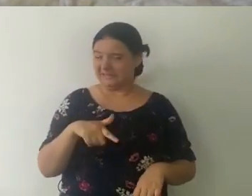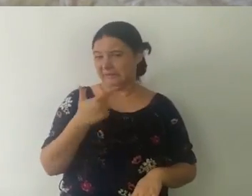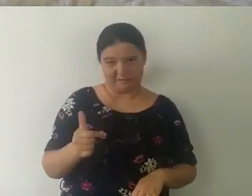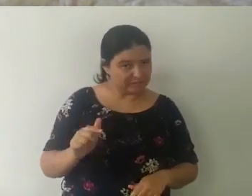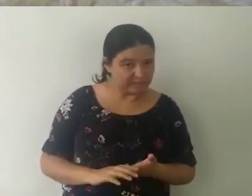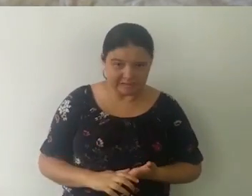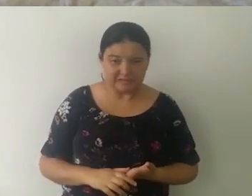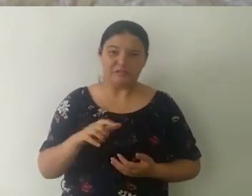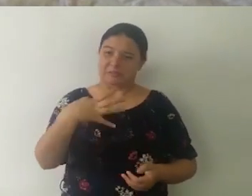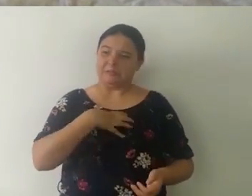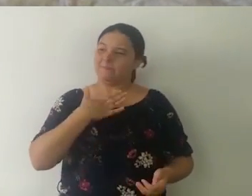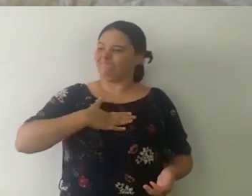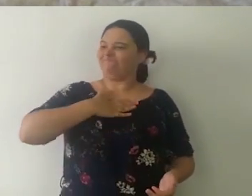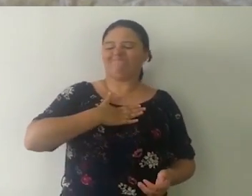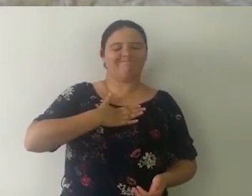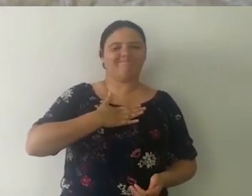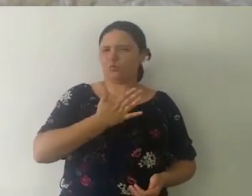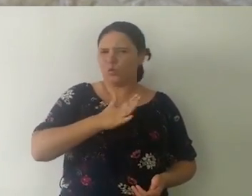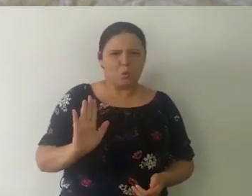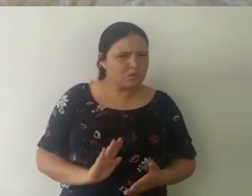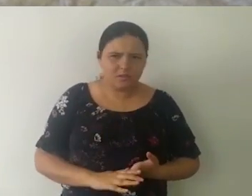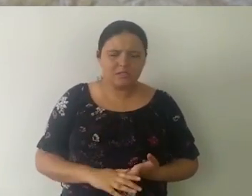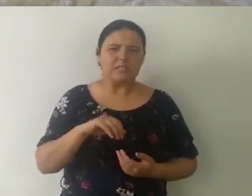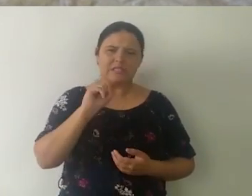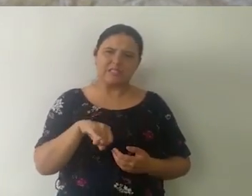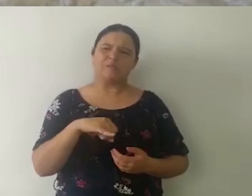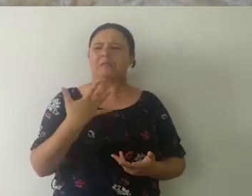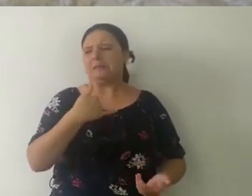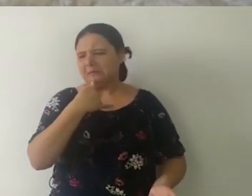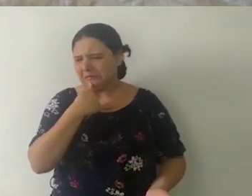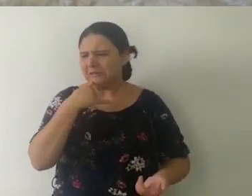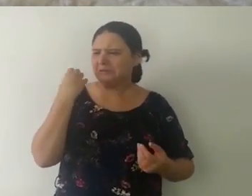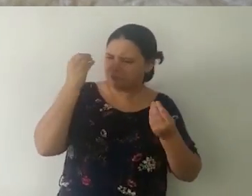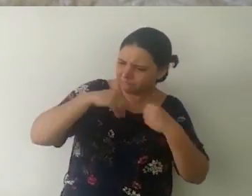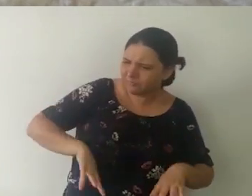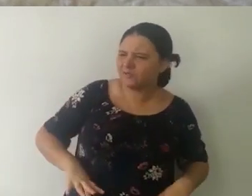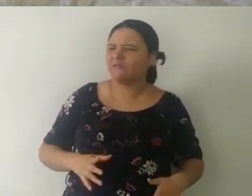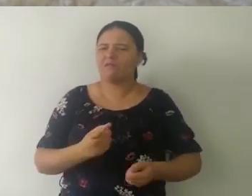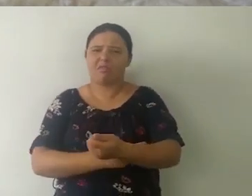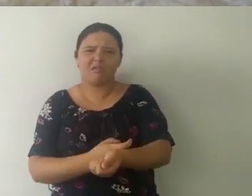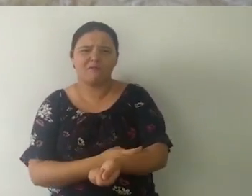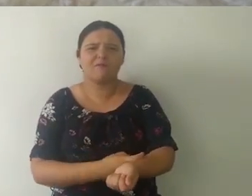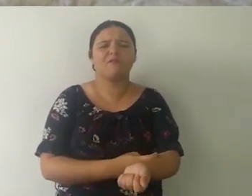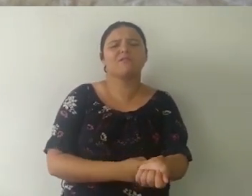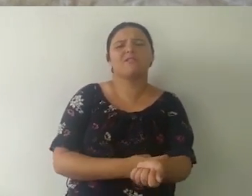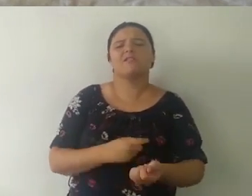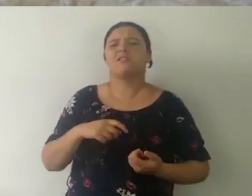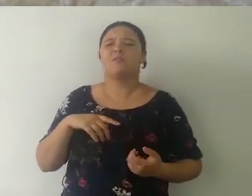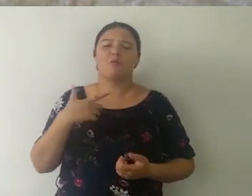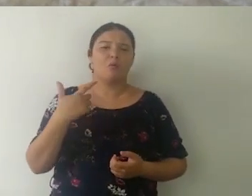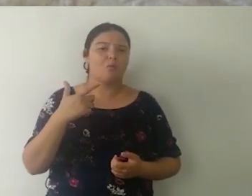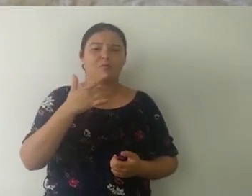nesse relacionamento. Se você não sente mais prazer na companhia dessa pessoa. Se você vive magoada, decepcionada,